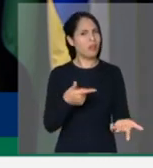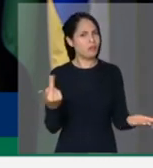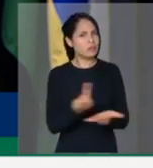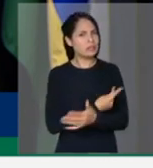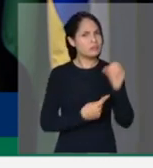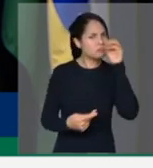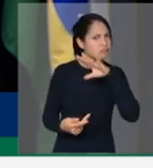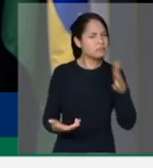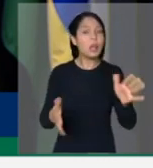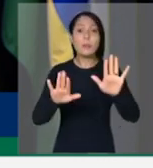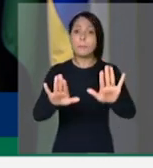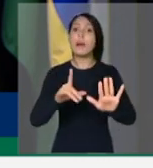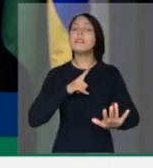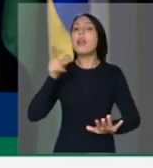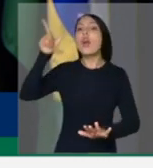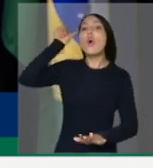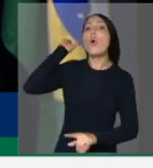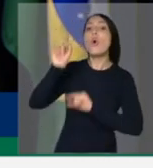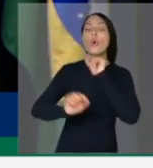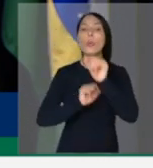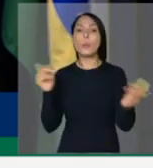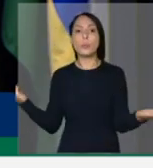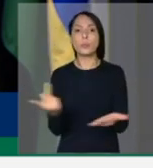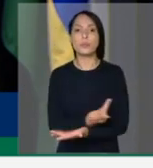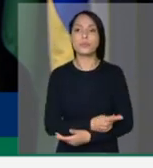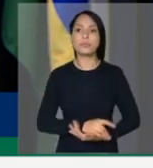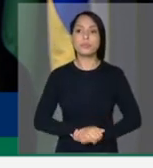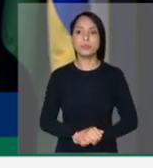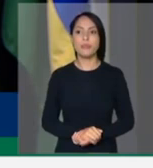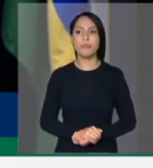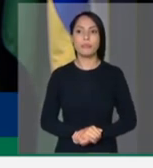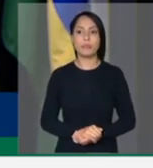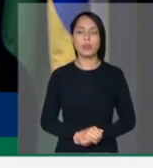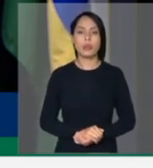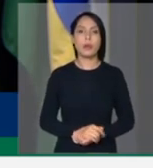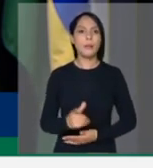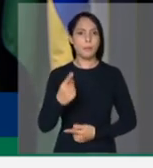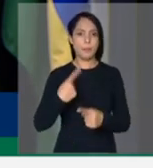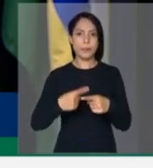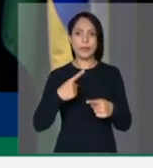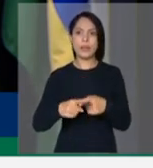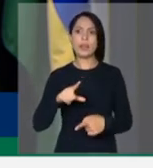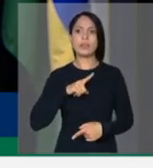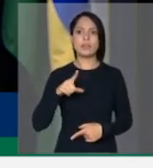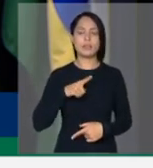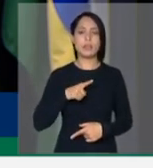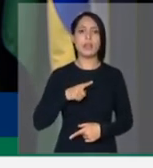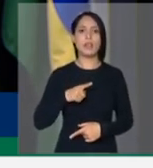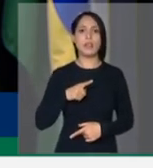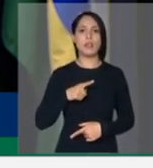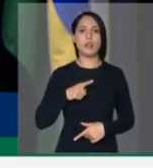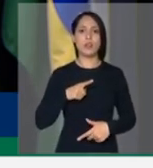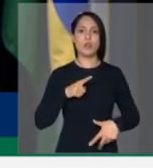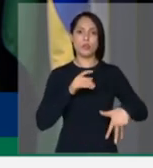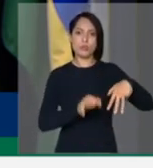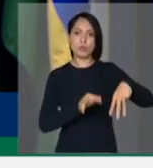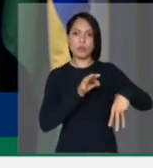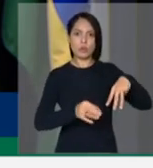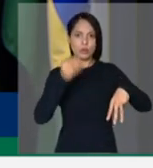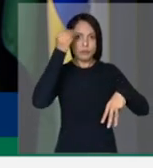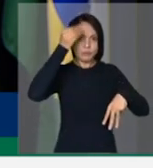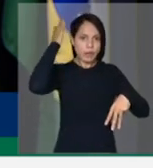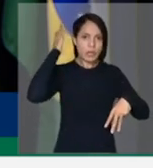ontem, mais especificamente com relação àquela medida autoritária do senhor Fachin?